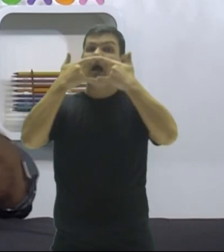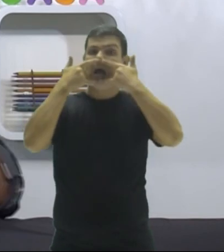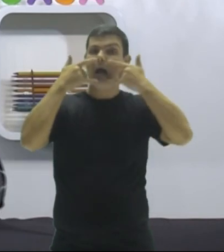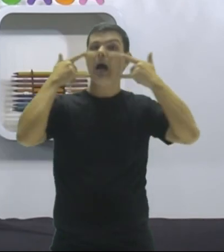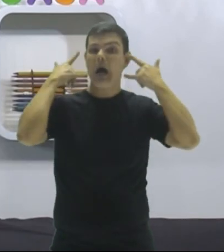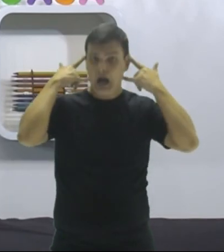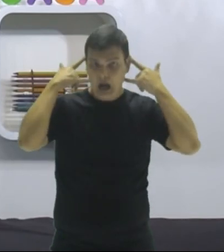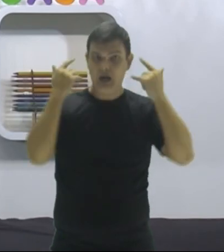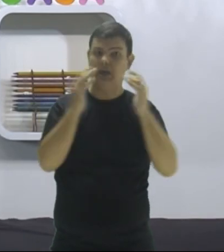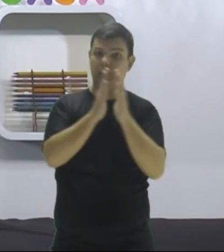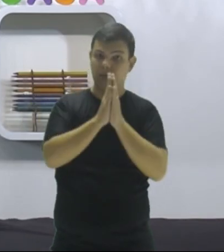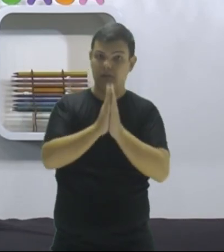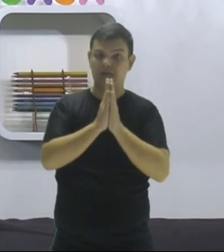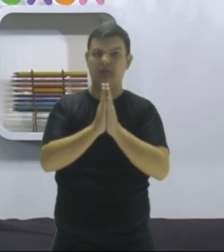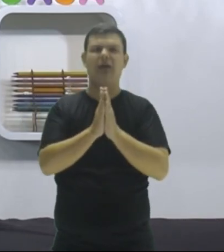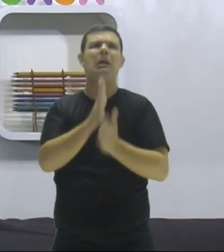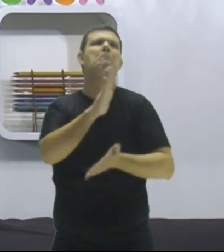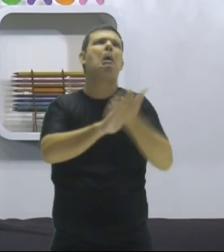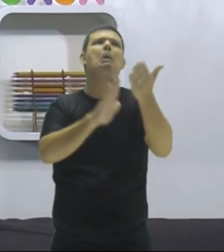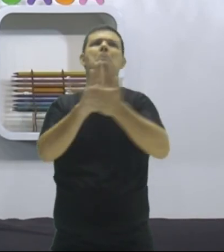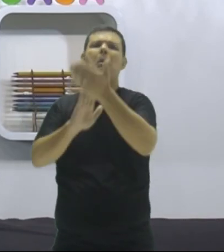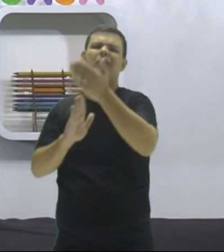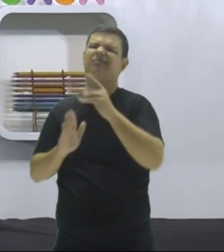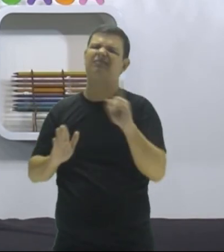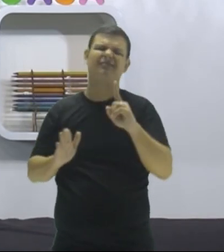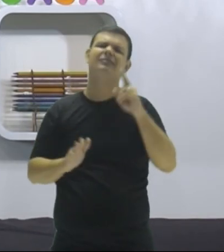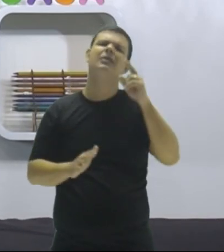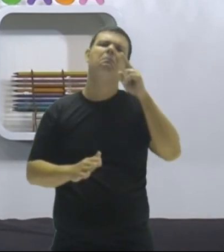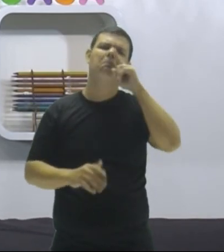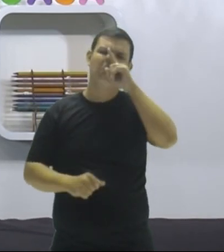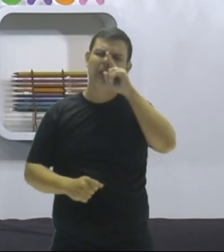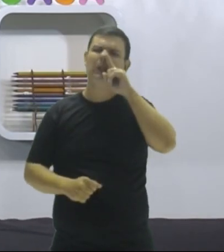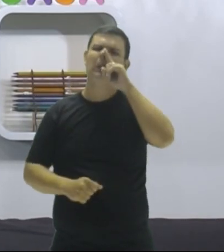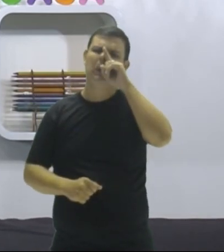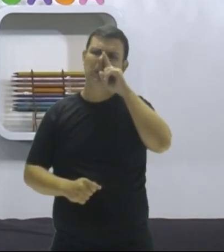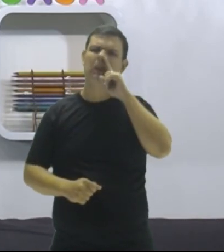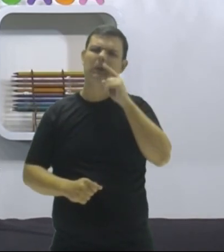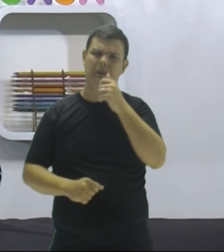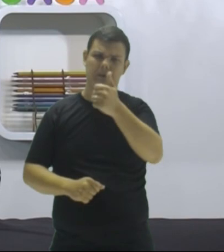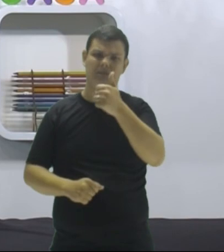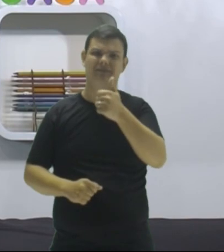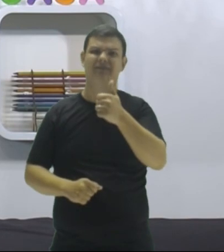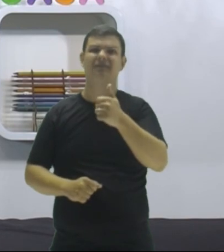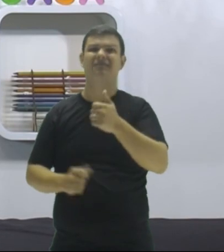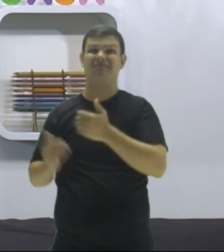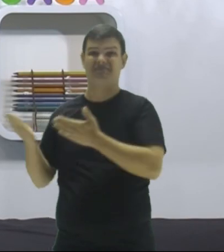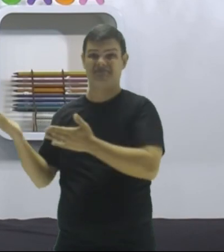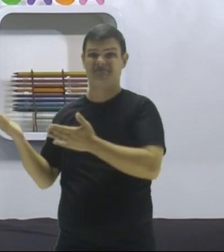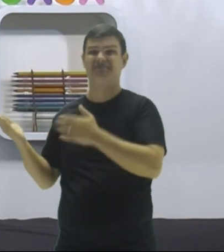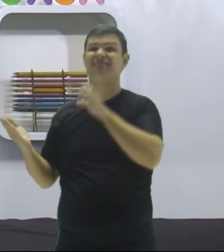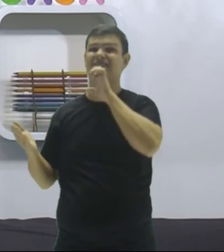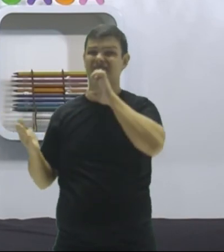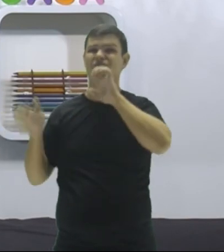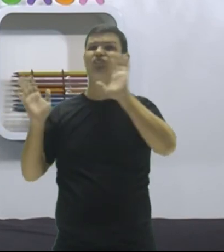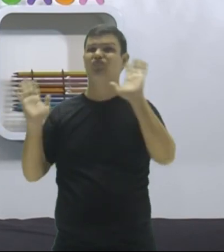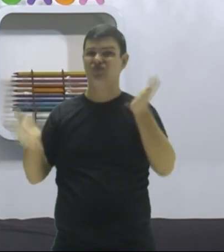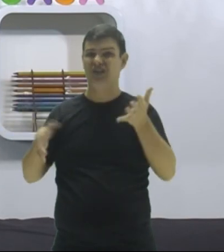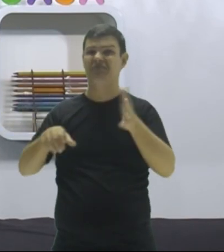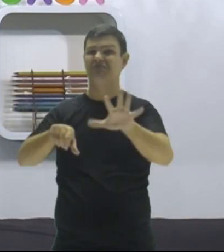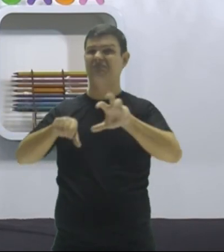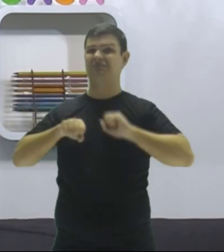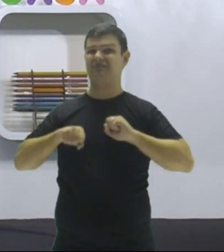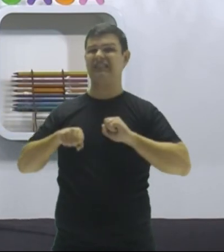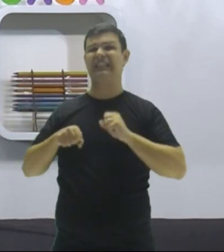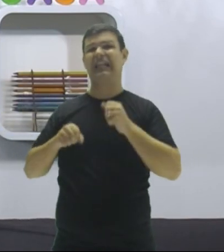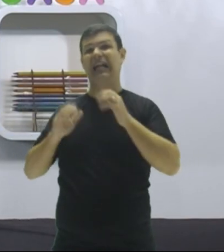máscara, tá ok? Não saia, não saia, porque é muito perigosa essa gripe, tá? Eu já peguei esse vírus, passei quase 10